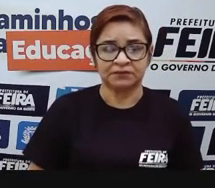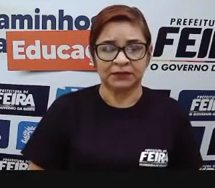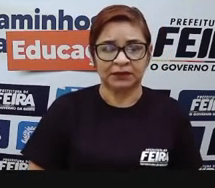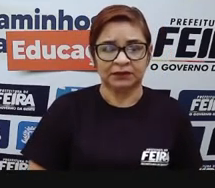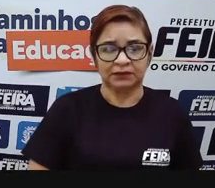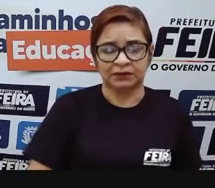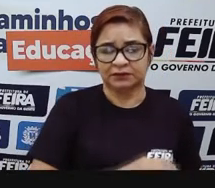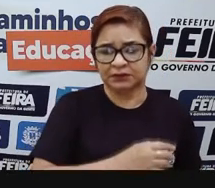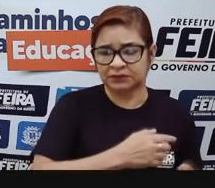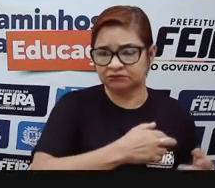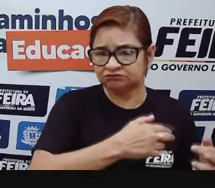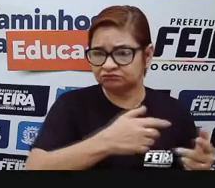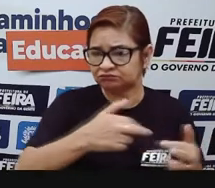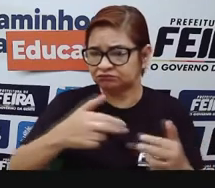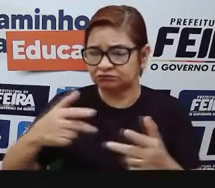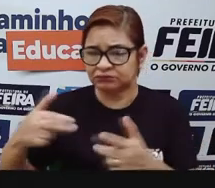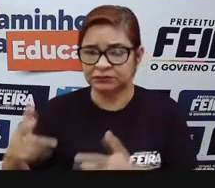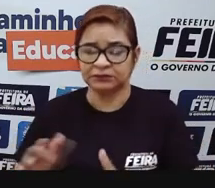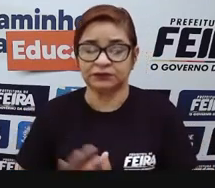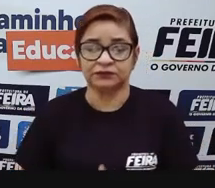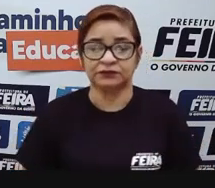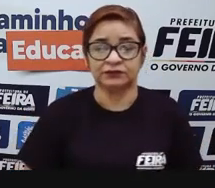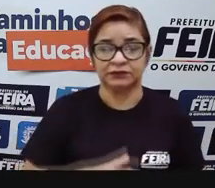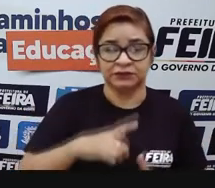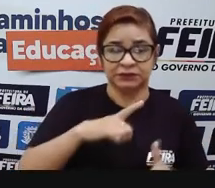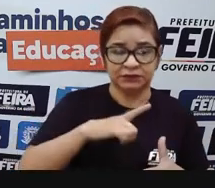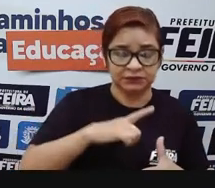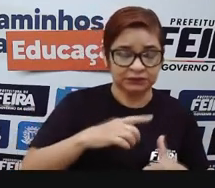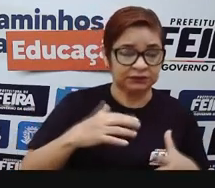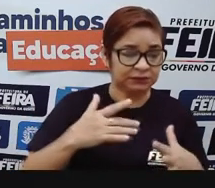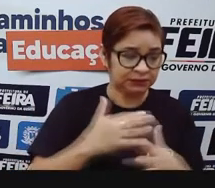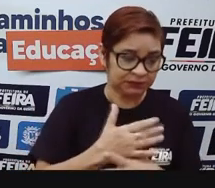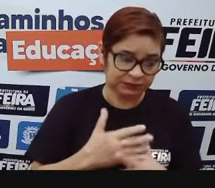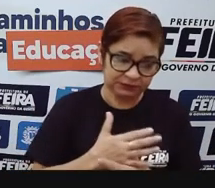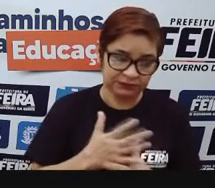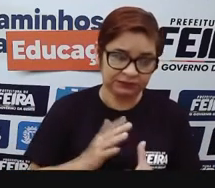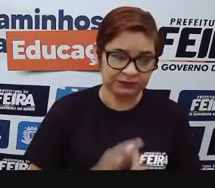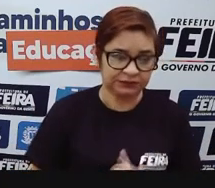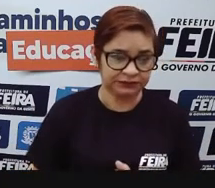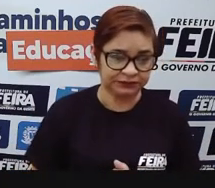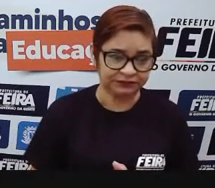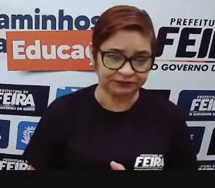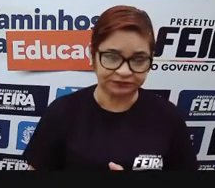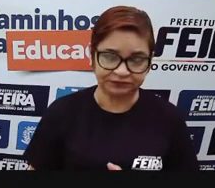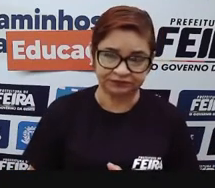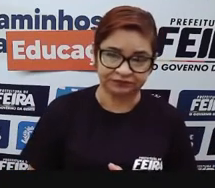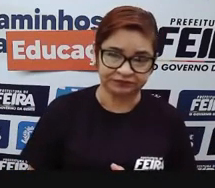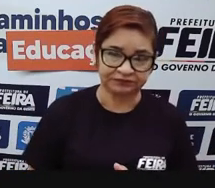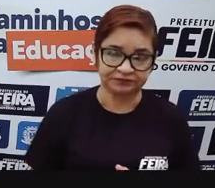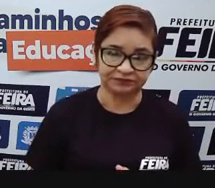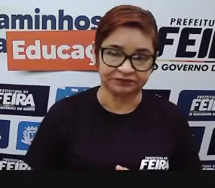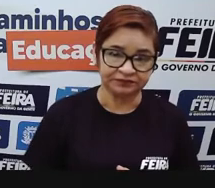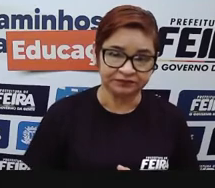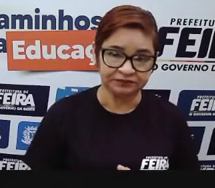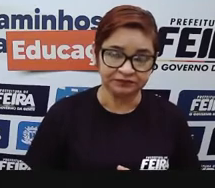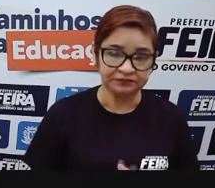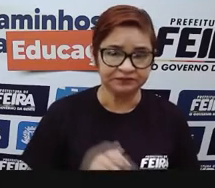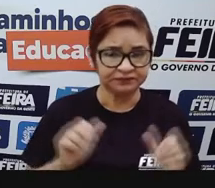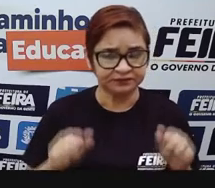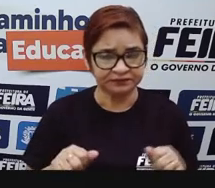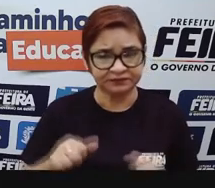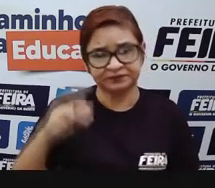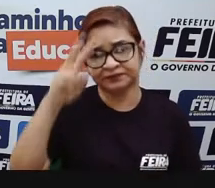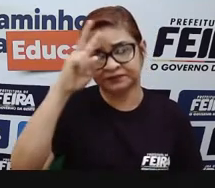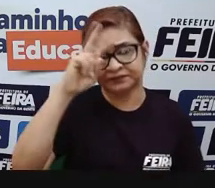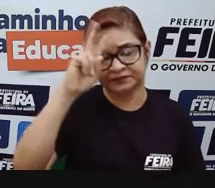local, da economia da cidade. Então, é sobre isso que a gente vai falar. Podemos citar, vocês lembram que na aula